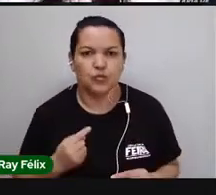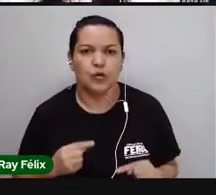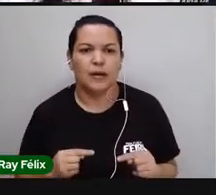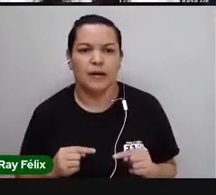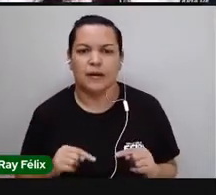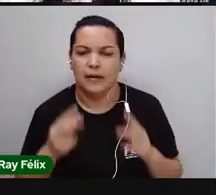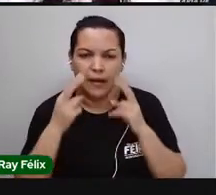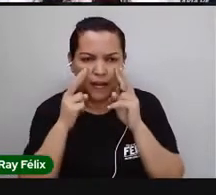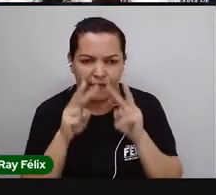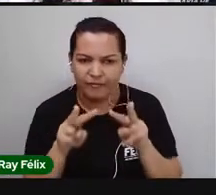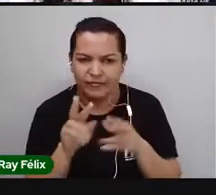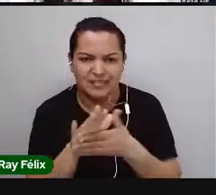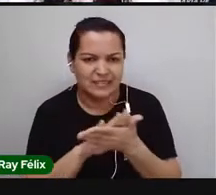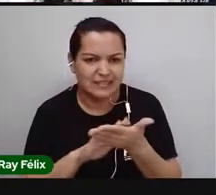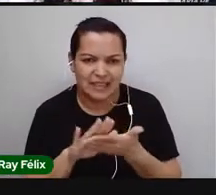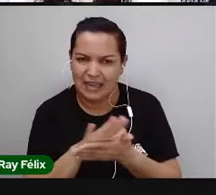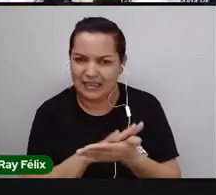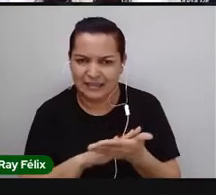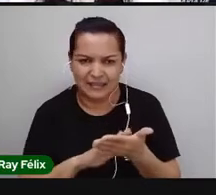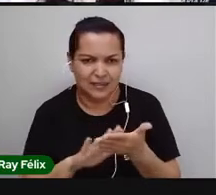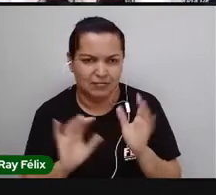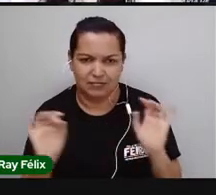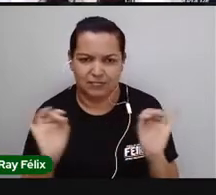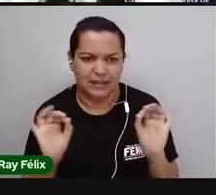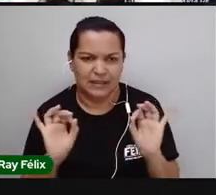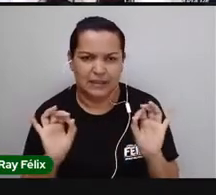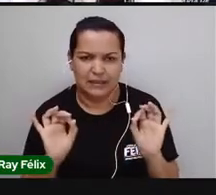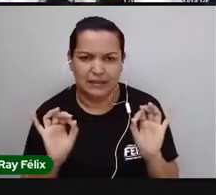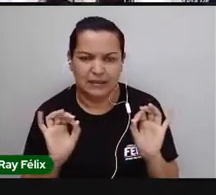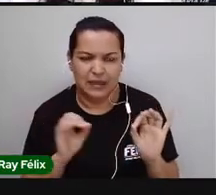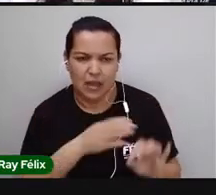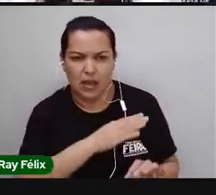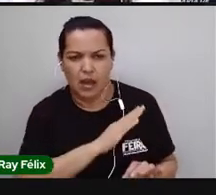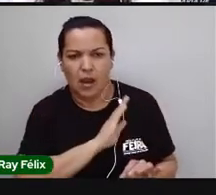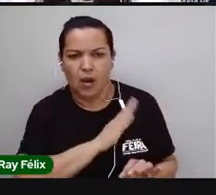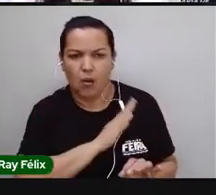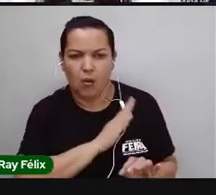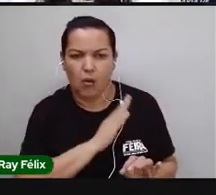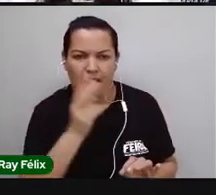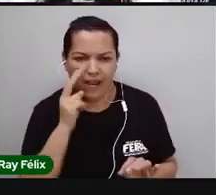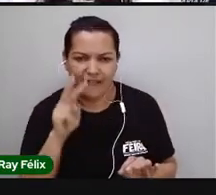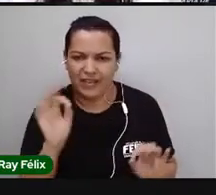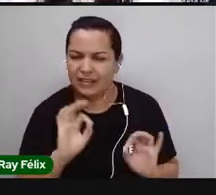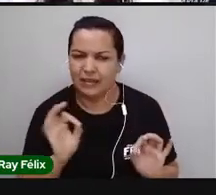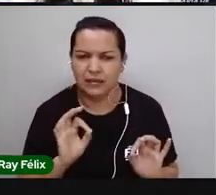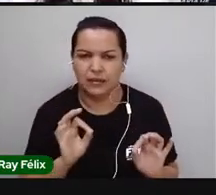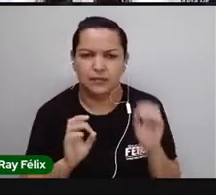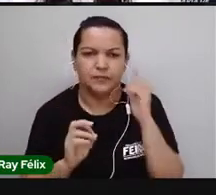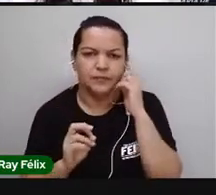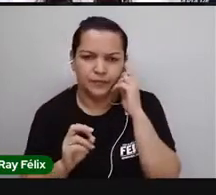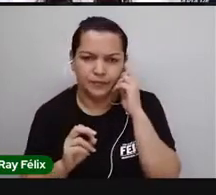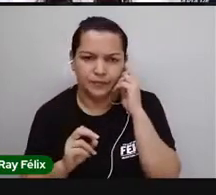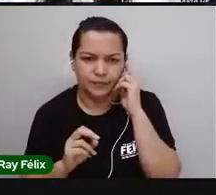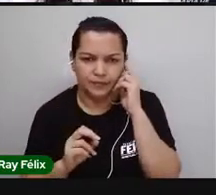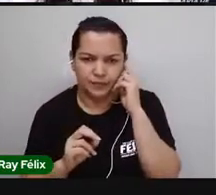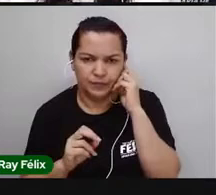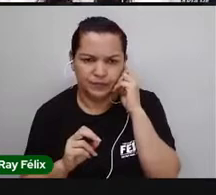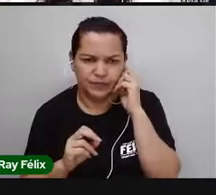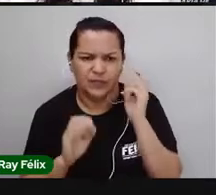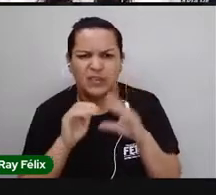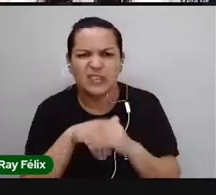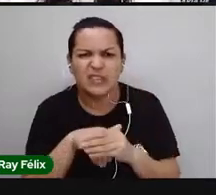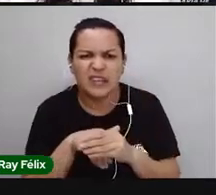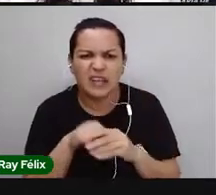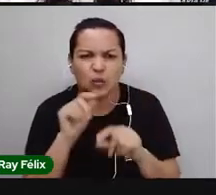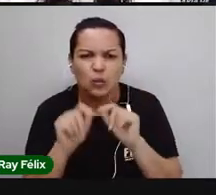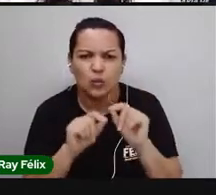a gente não vai ver o nosso coração, tá bom? Mas só um pouquinho, para a gente ver o que tem dentro.